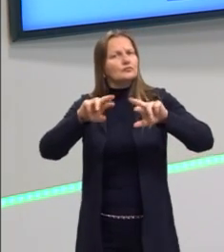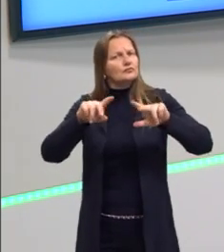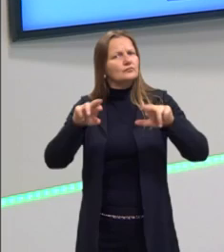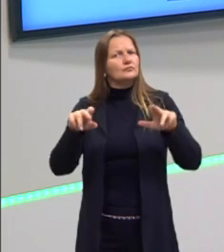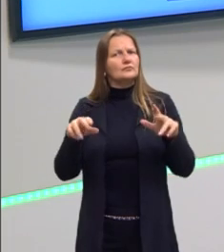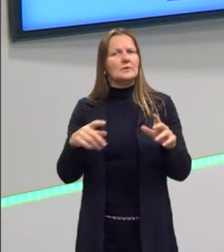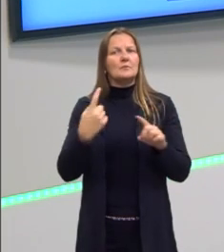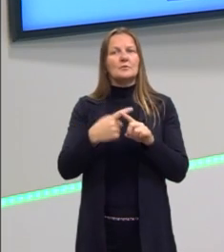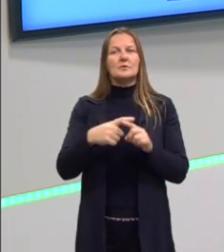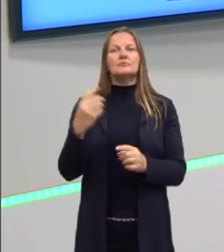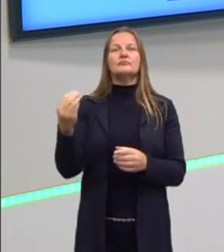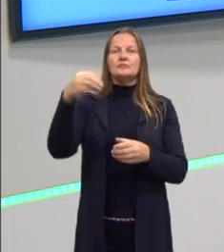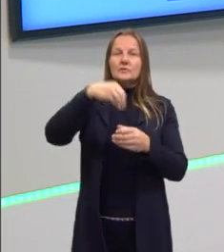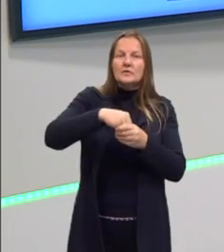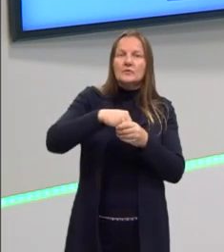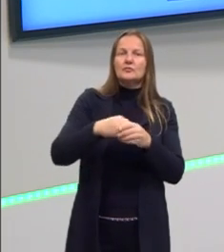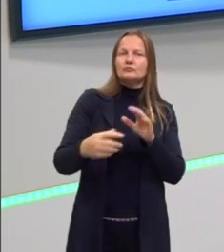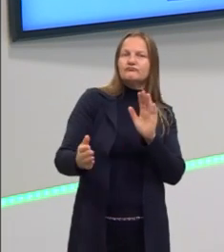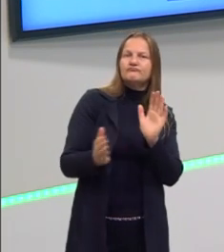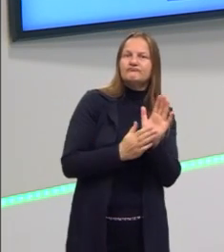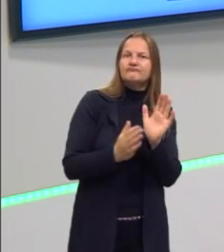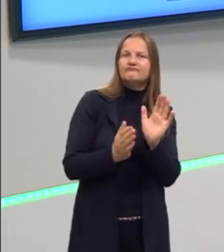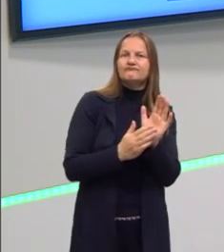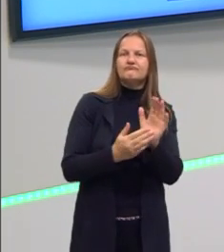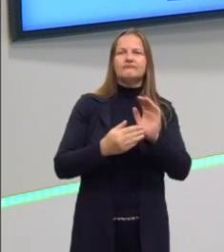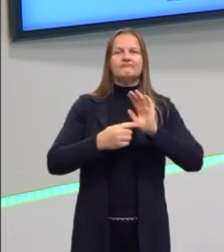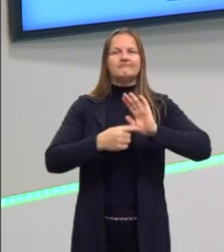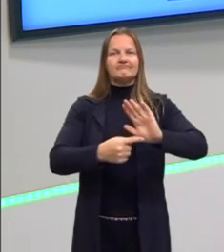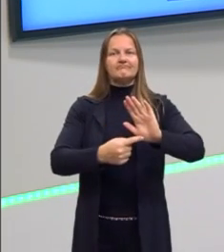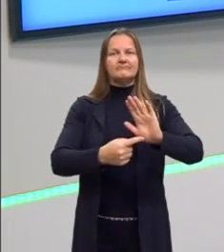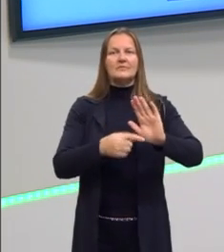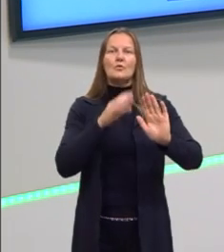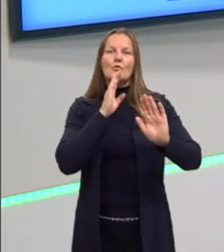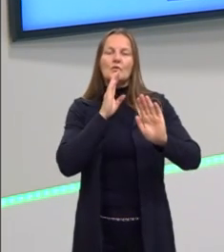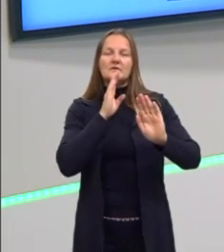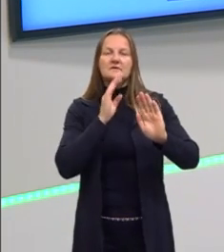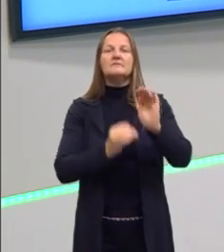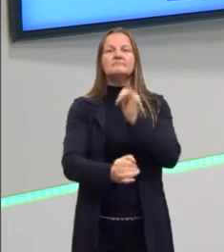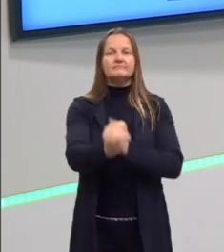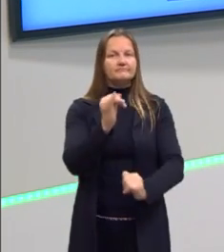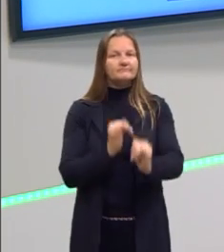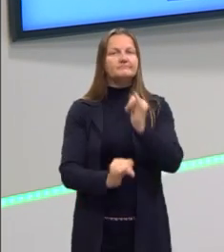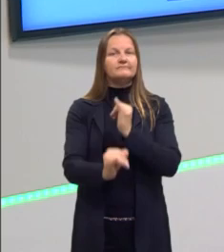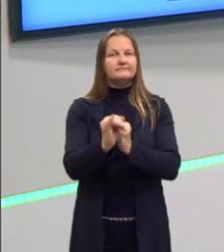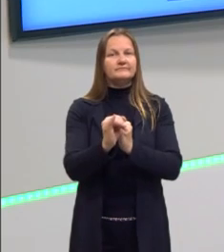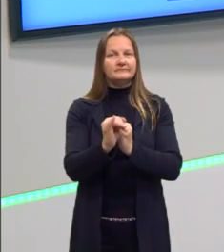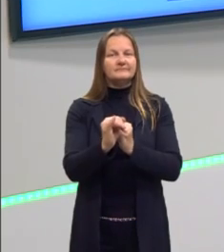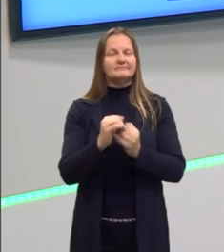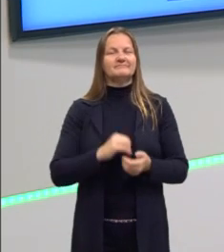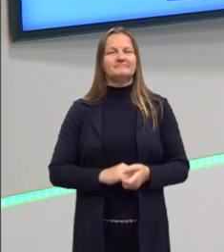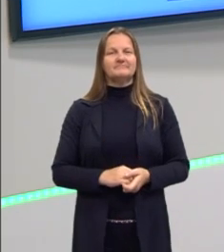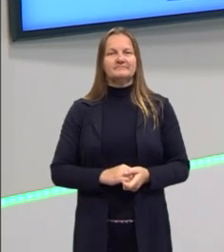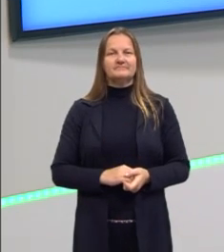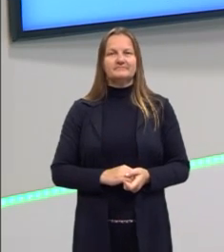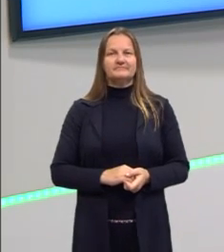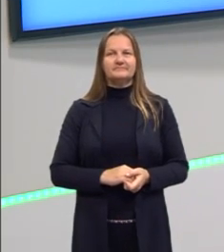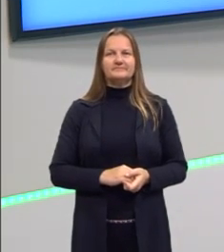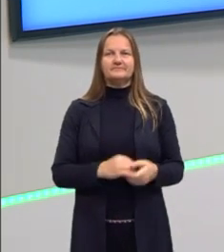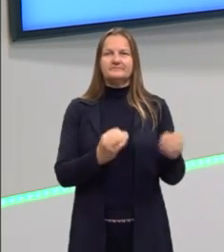Porque vão ser eles que vão pautar aquilo que a gente vai conhecer também como nosso internetês.